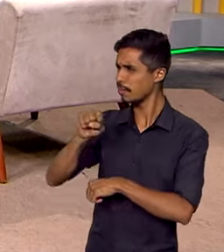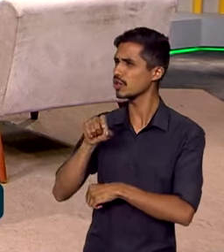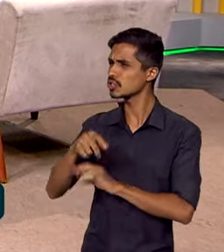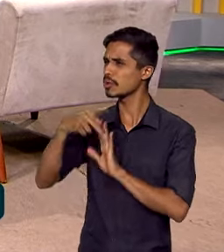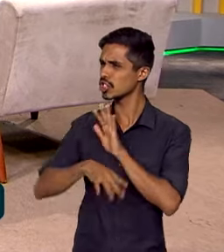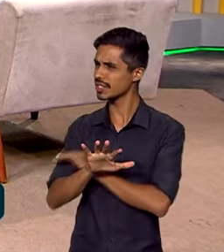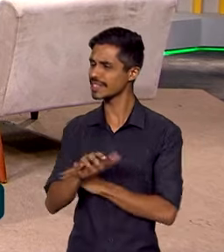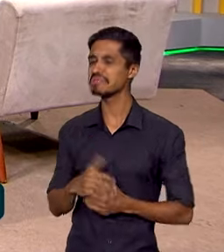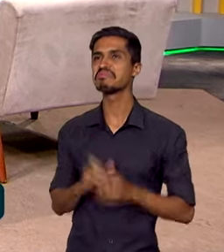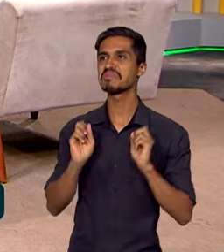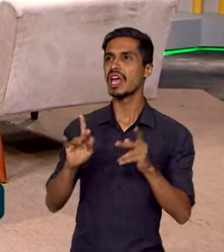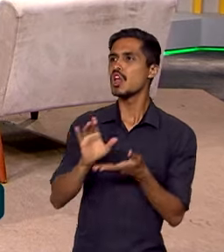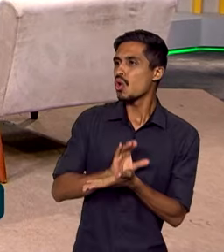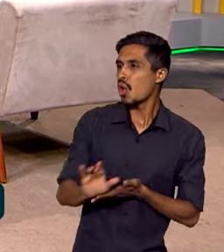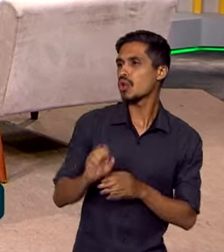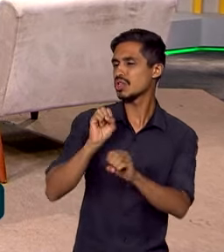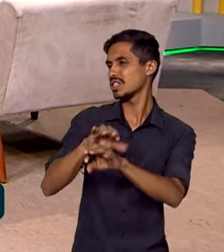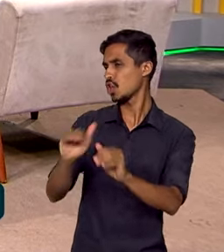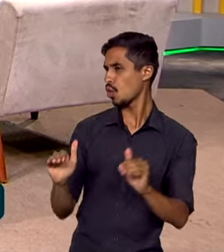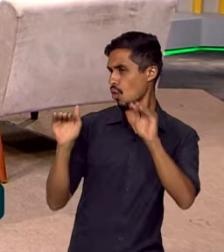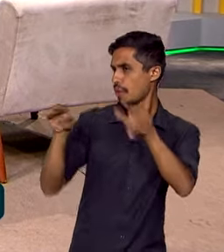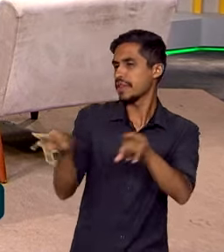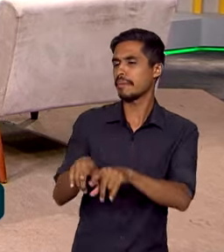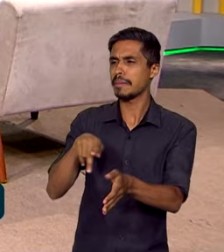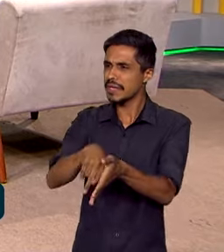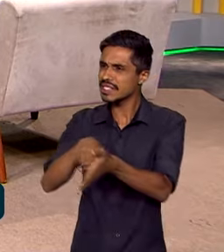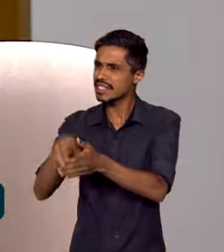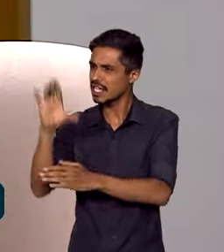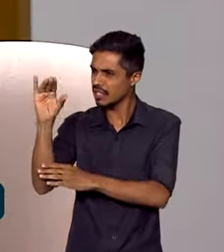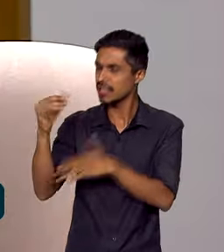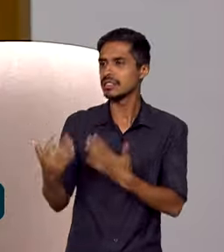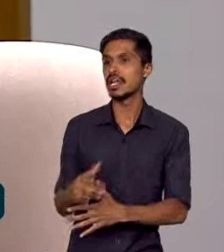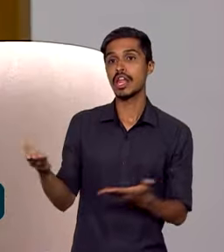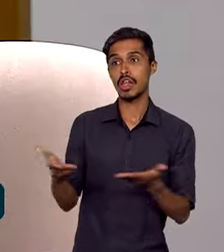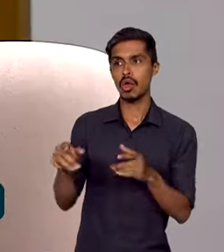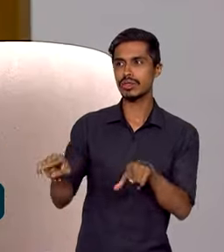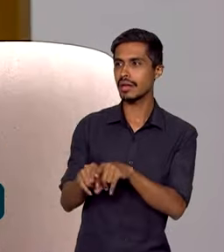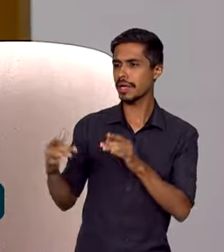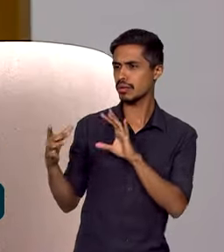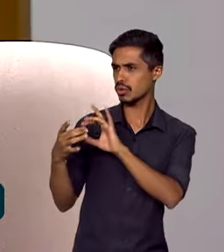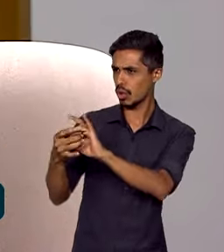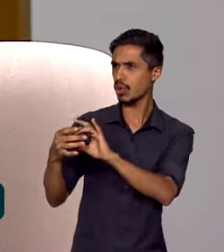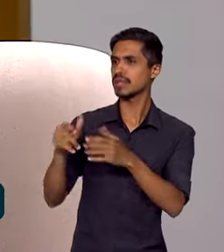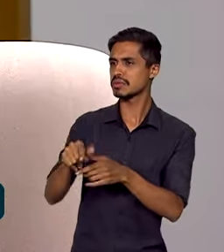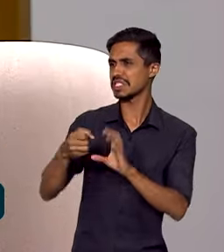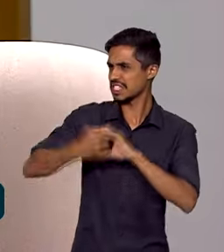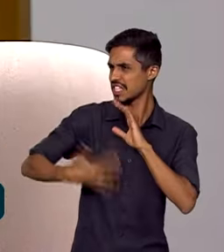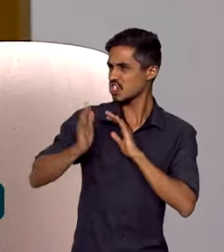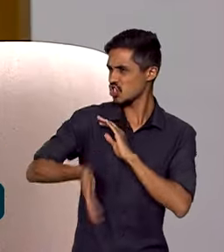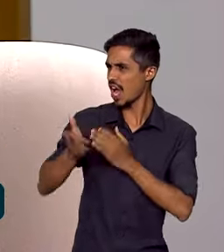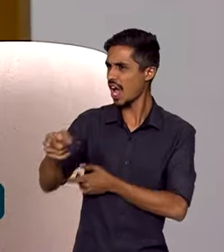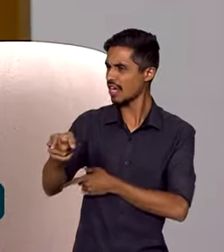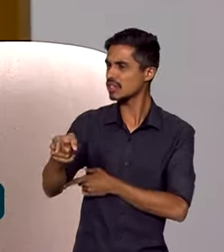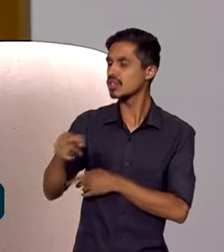também, né? Os investimentos no ensino superior, na pesquisa científica, também estão hoje alinhados com esses critérios aí para